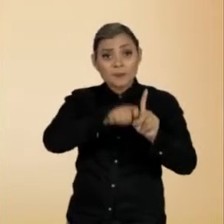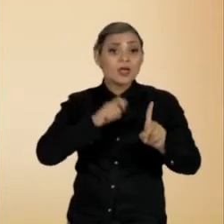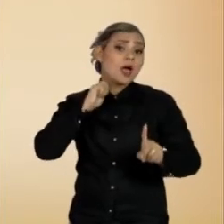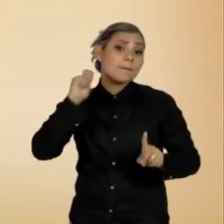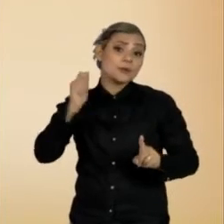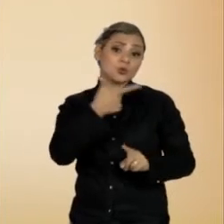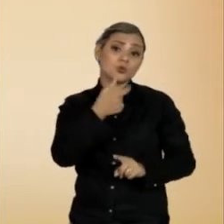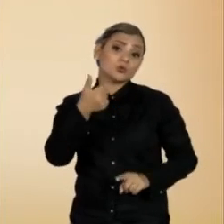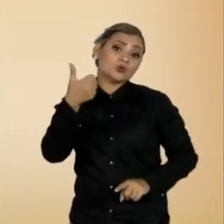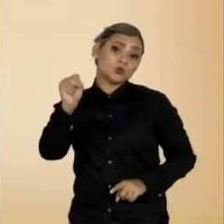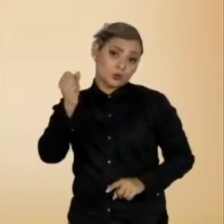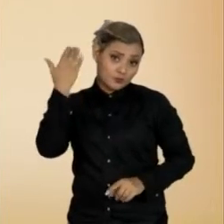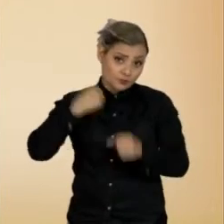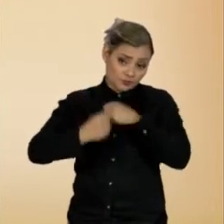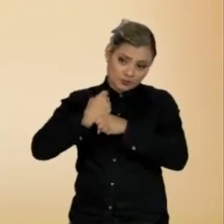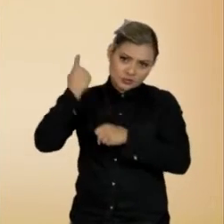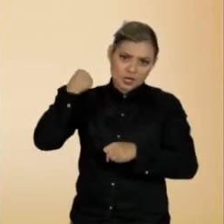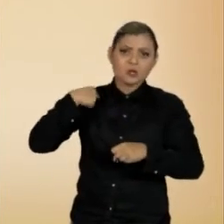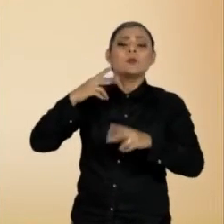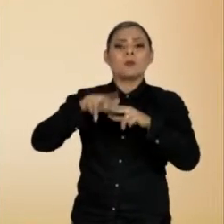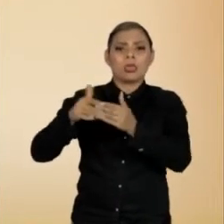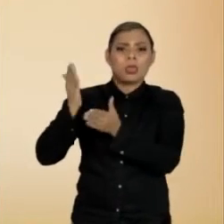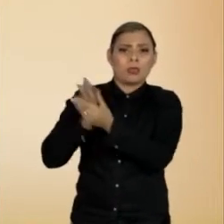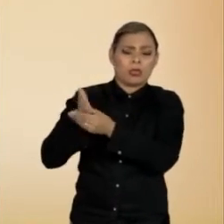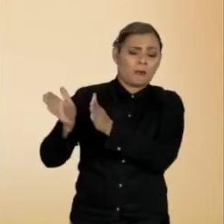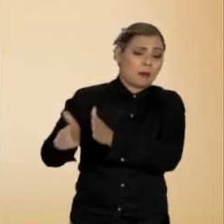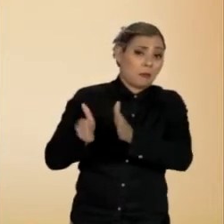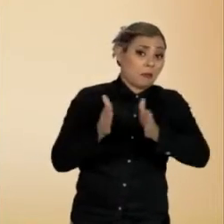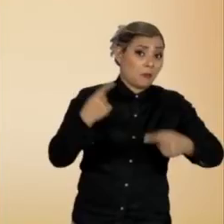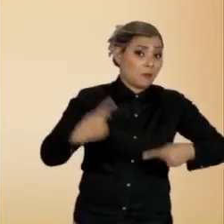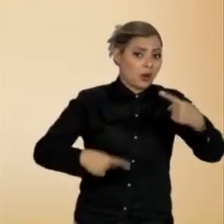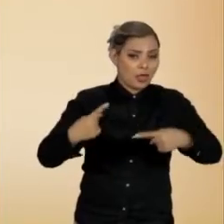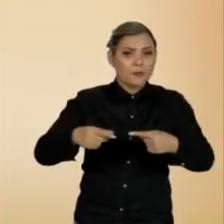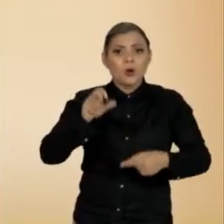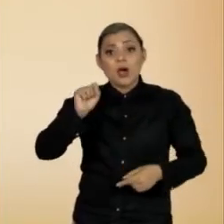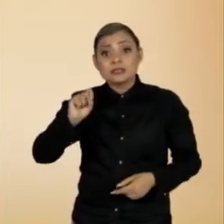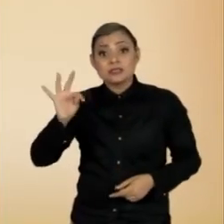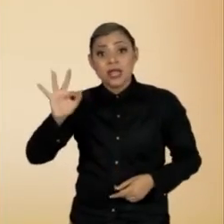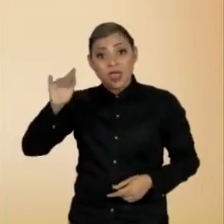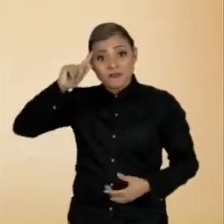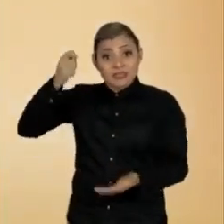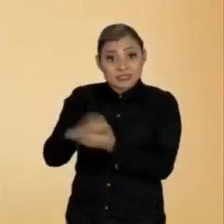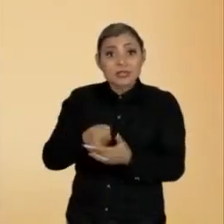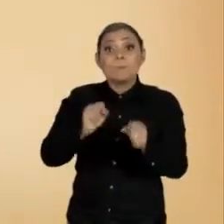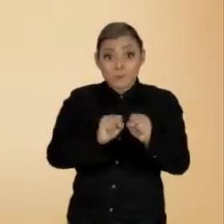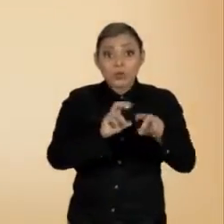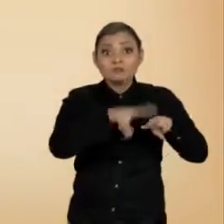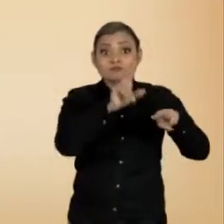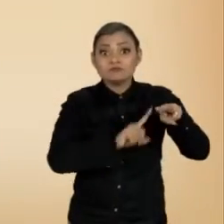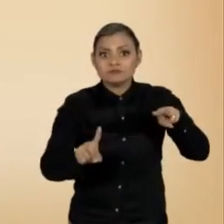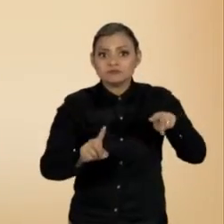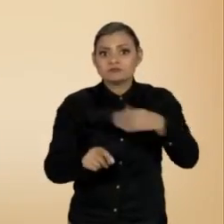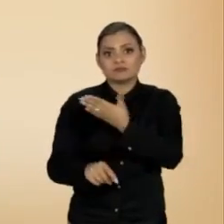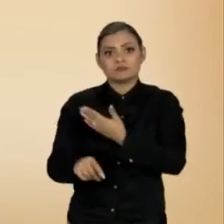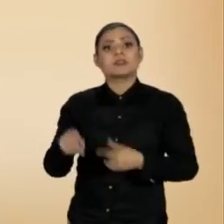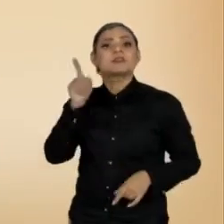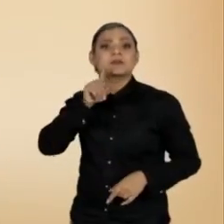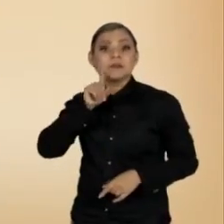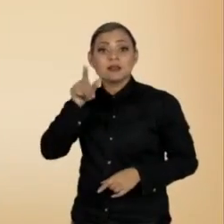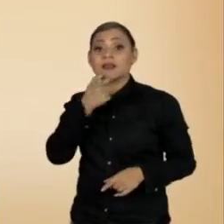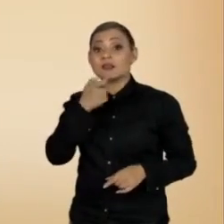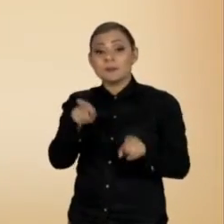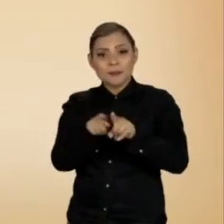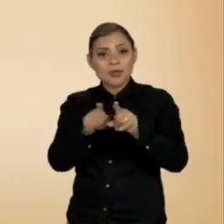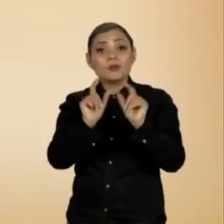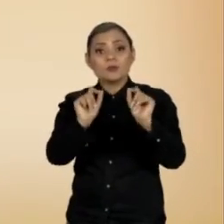2018 após um processo polêmico e com a decisão do STF ele poderá ser libertado. O jornal norte-americano Los Angeles Times